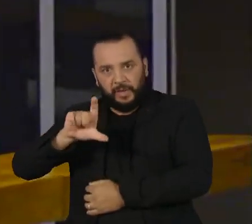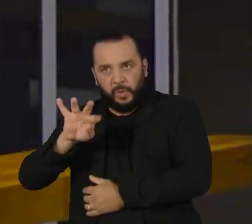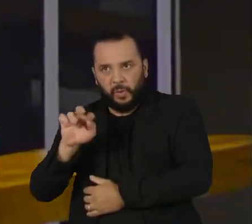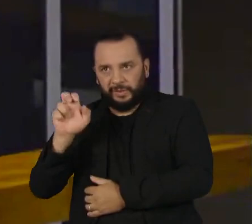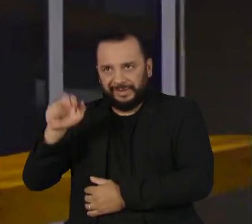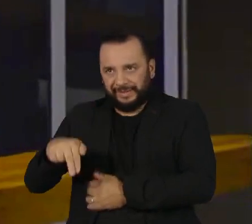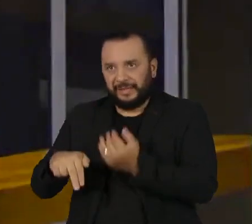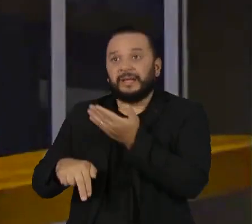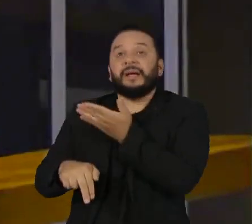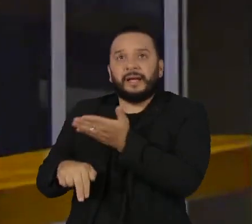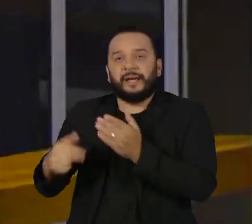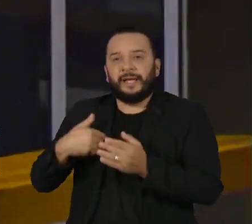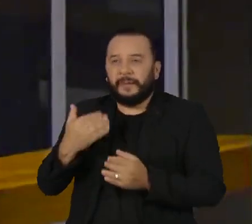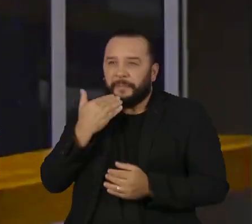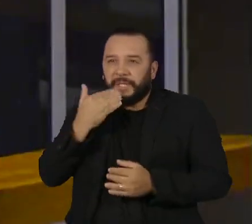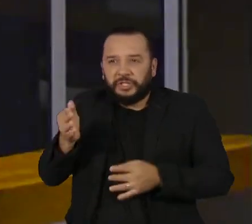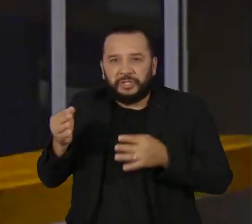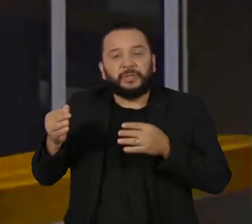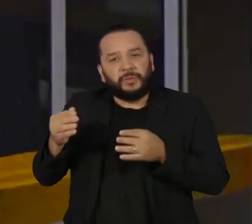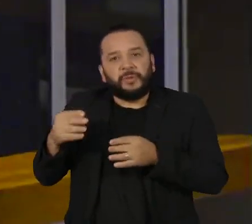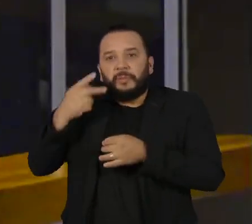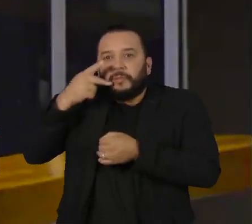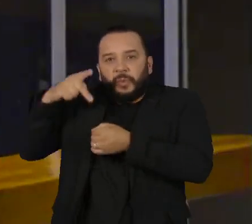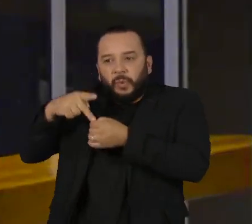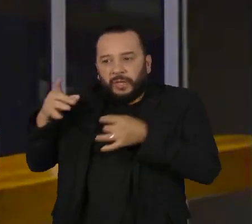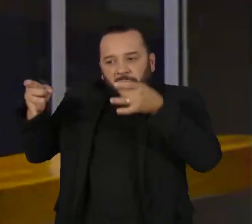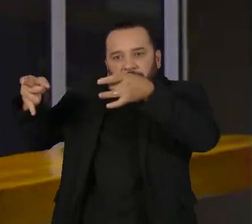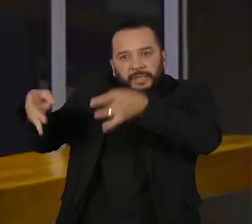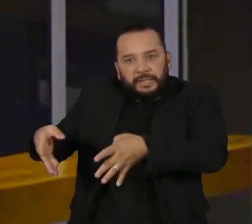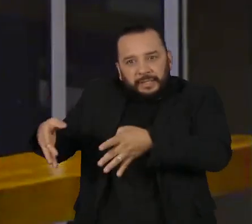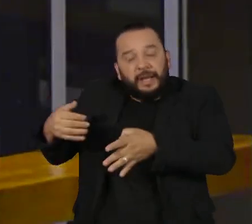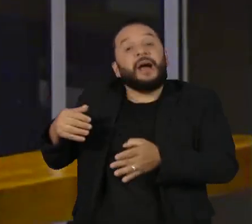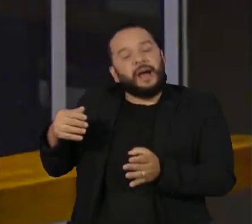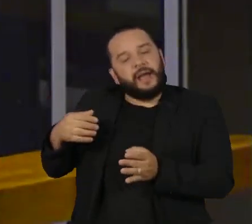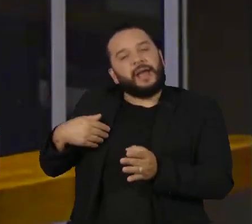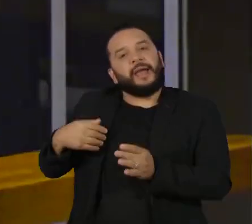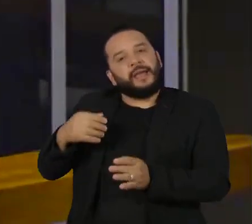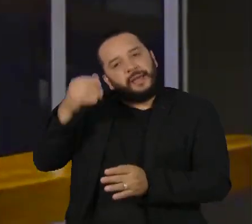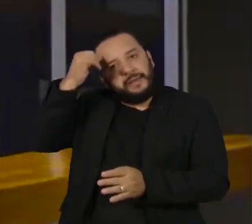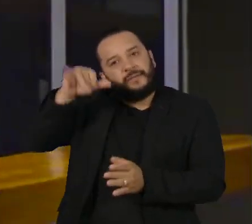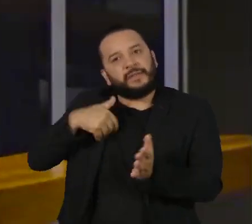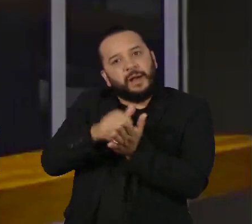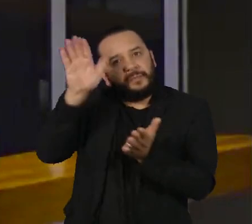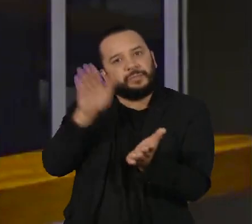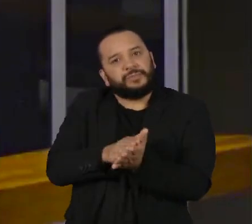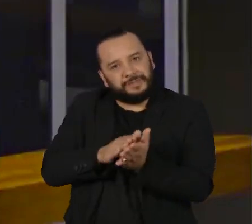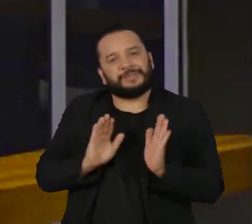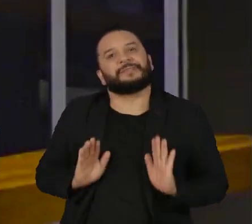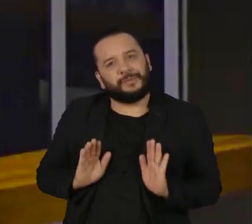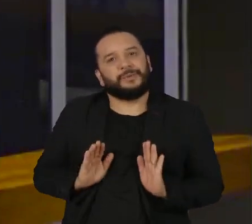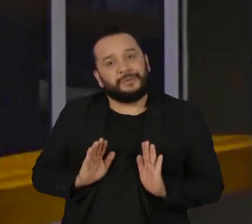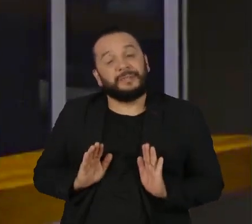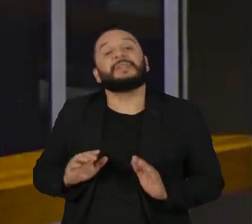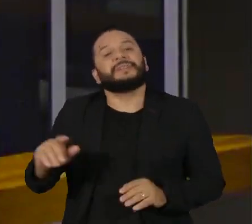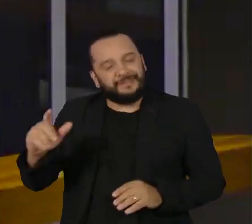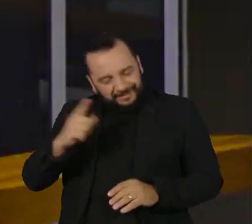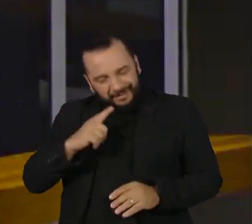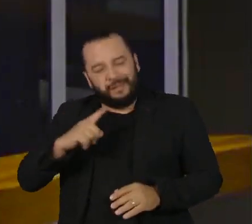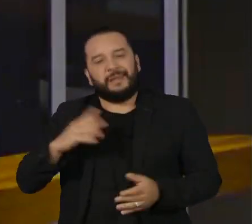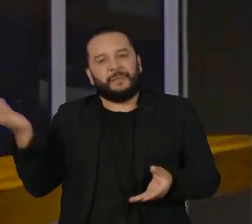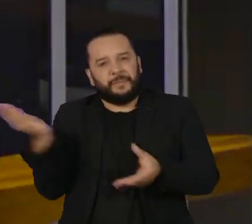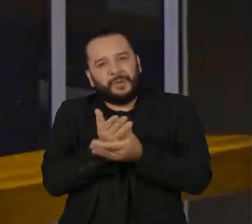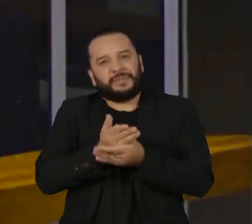antecipou a demissão como procurador para evitar punições administrativas. Ele responde a uma série de